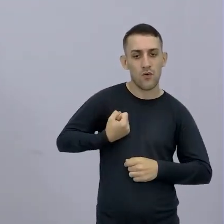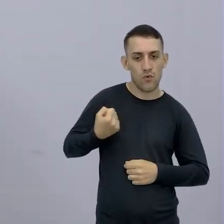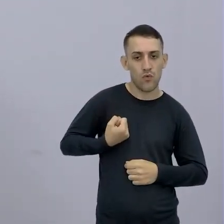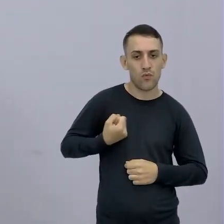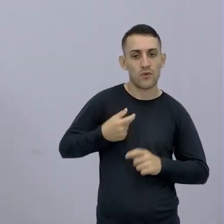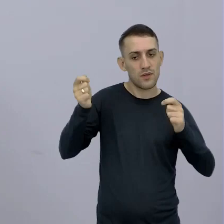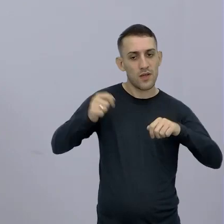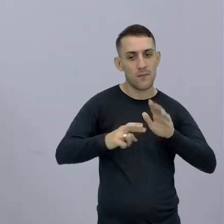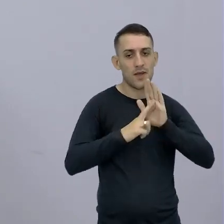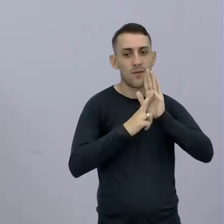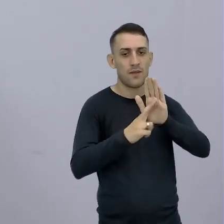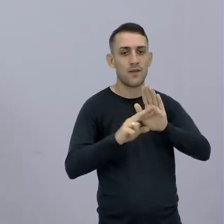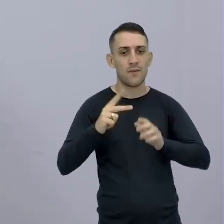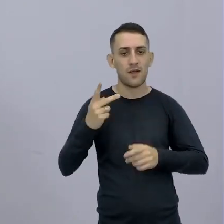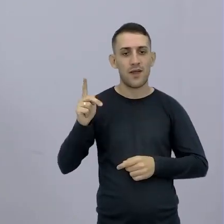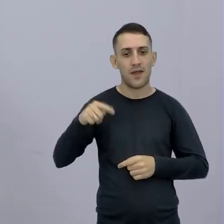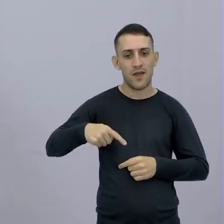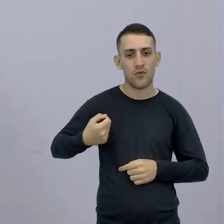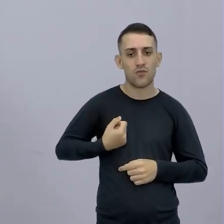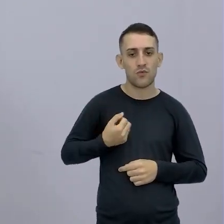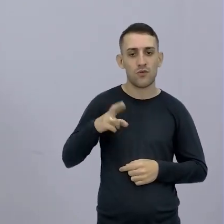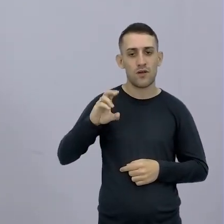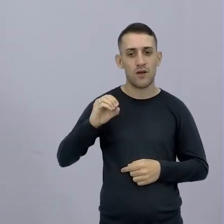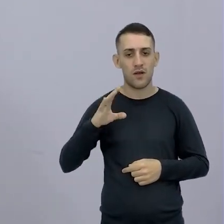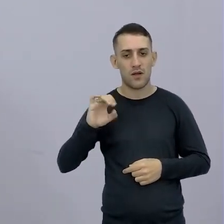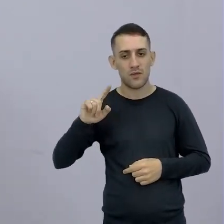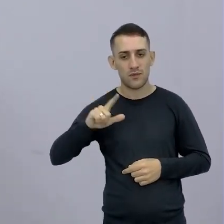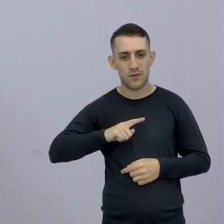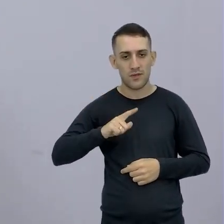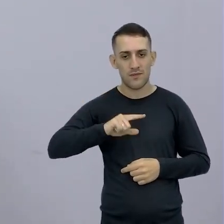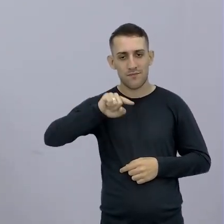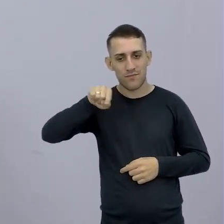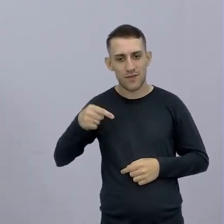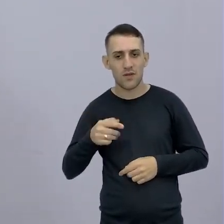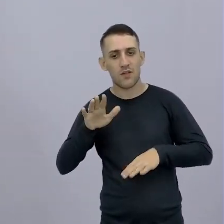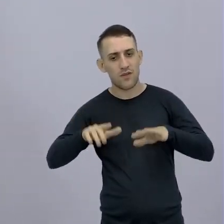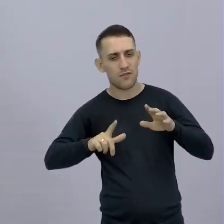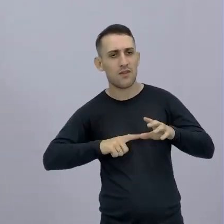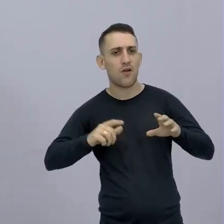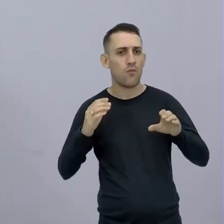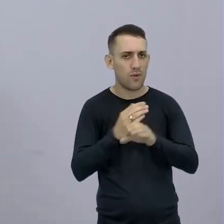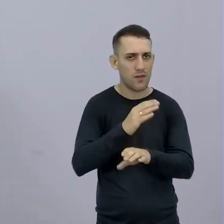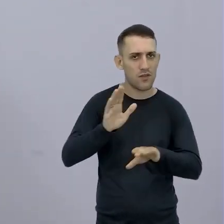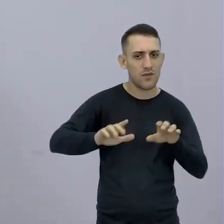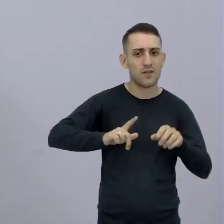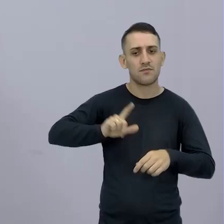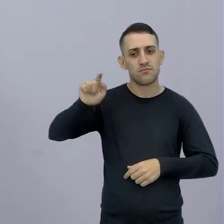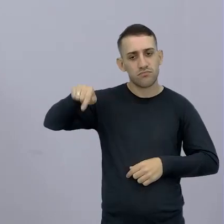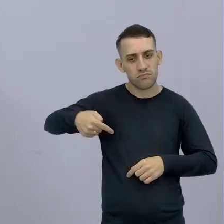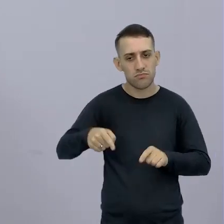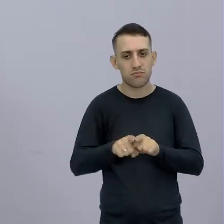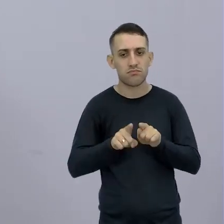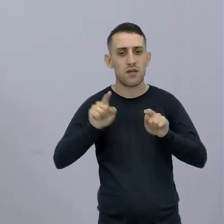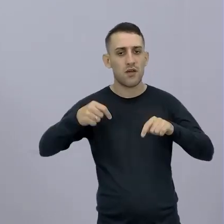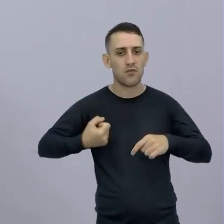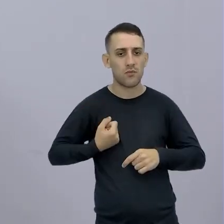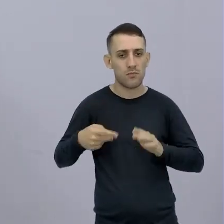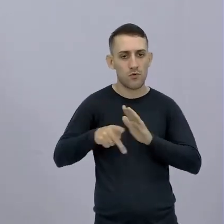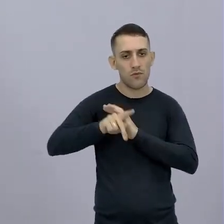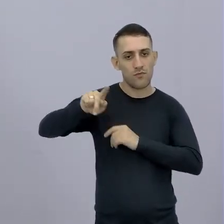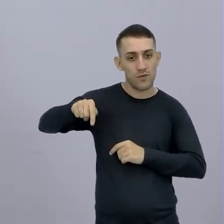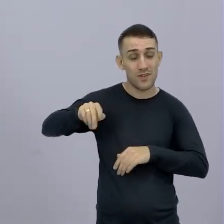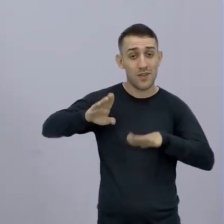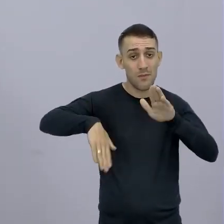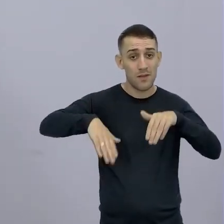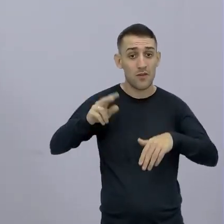Que representa o pH Lembrando que é um número racional Um número com vírgula Às vezes pode ser inteiro Às vezes não Mas pode ser exato ou não Mas é um númerozinho com vírgula E aí